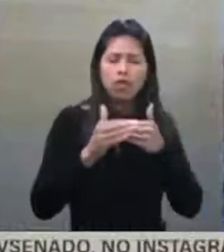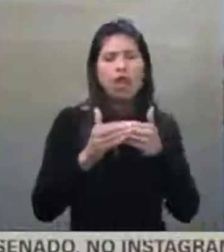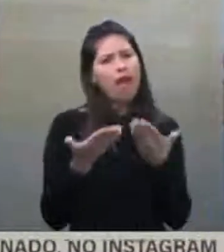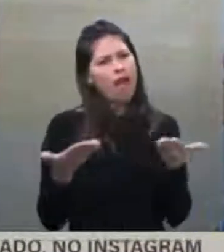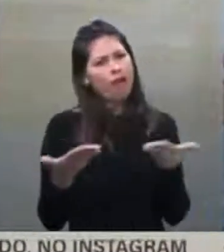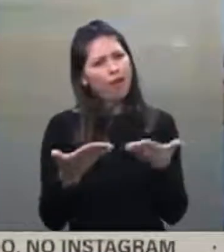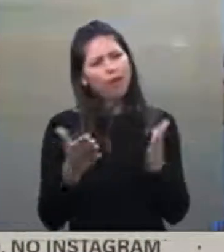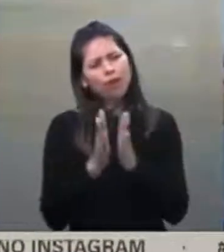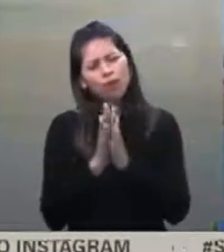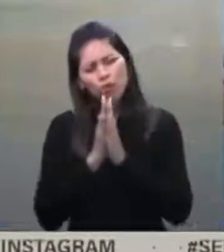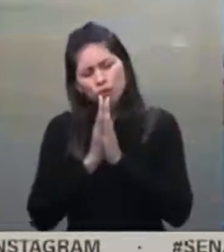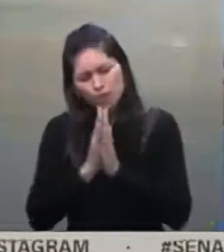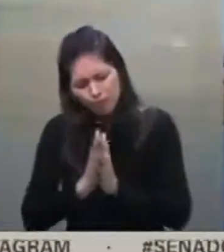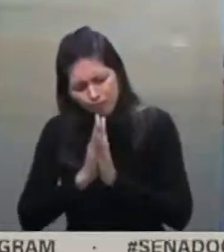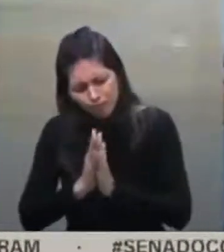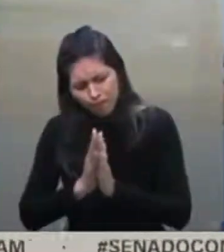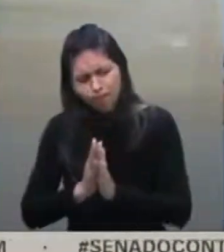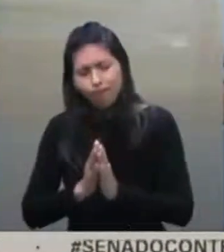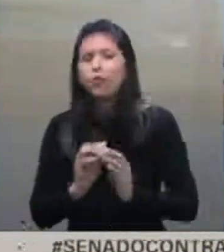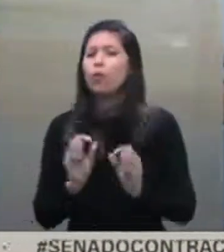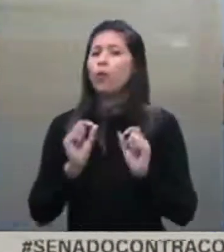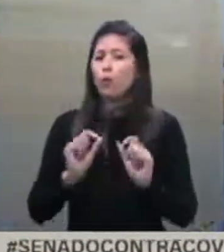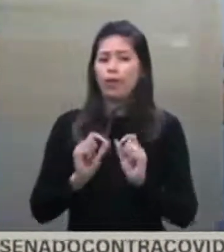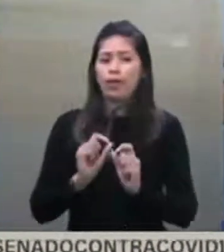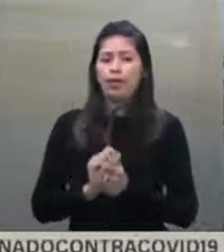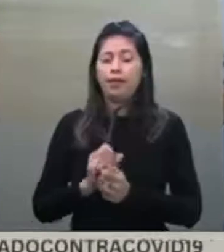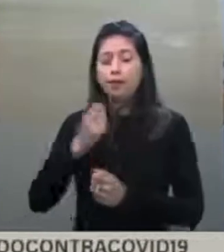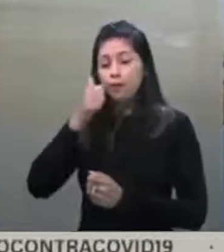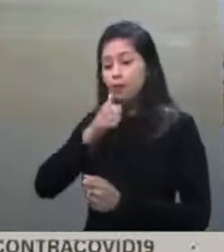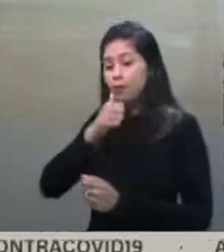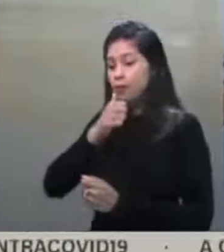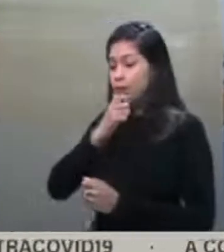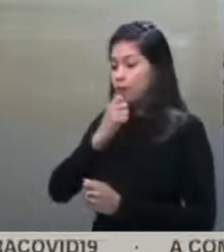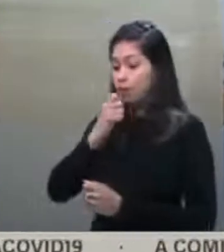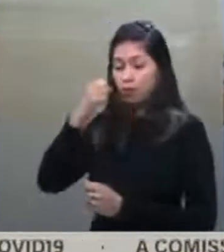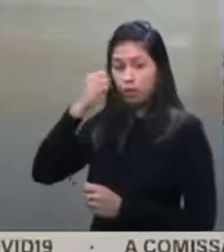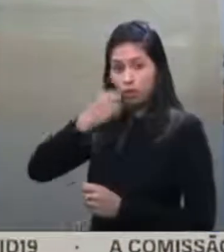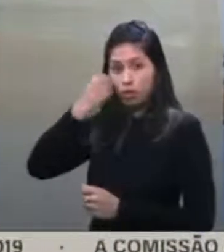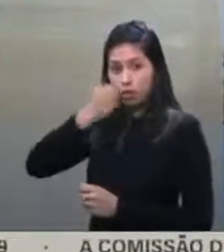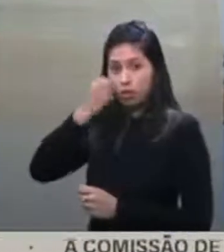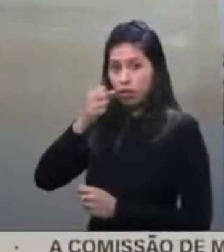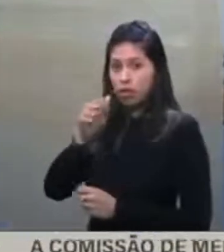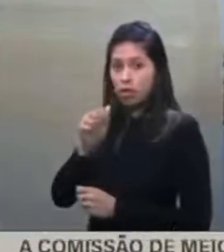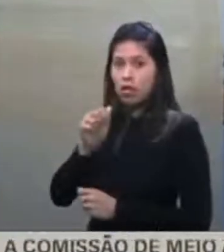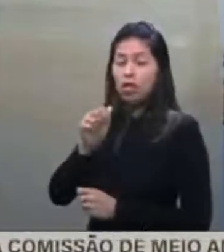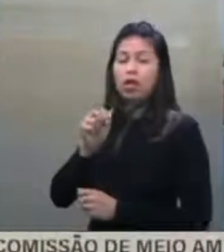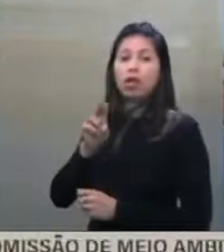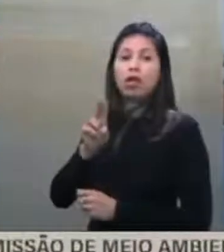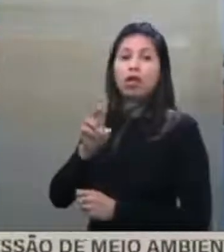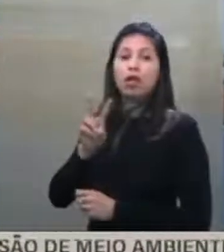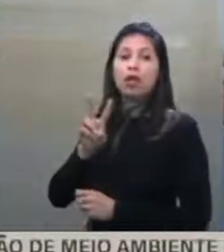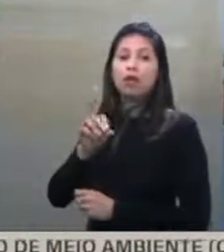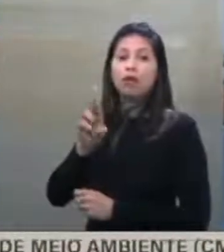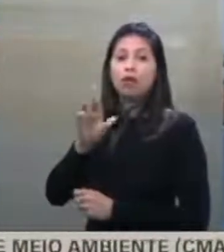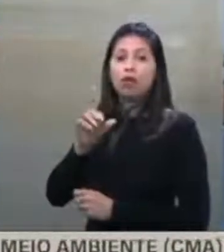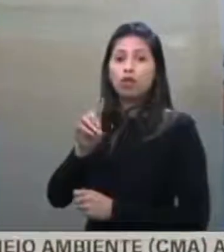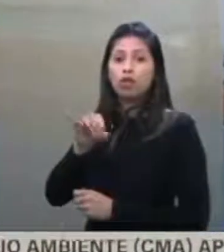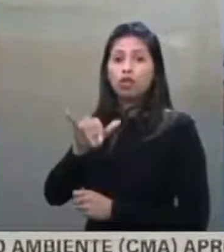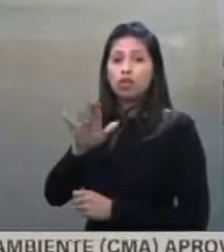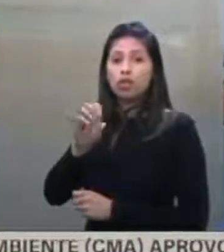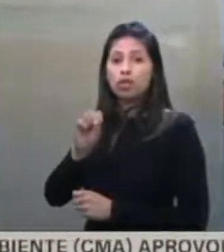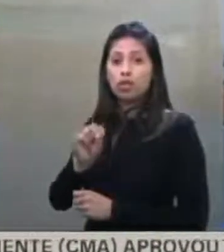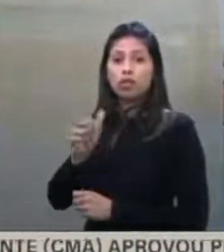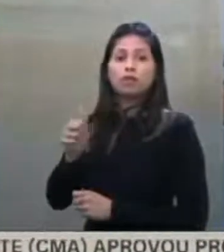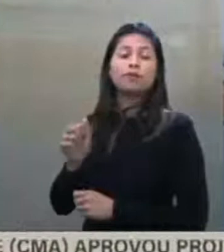seguindo na linha do senador Álvaro Dias. Nós somos a maior nação católica do mundo, senador